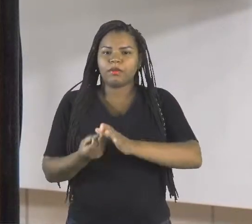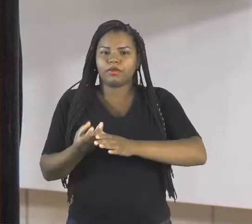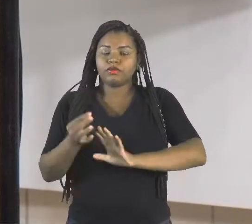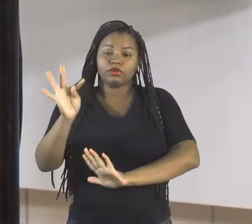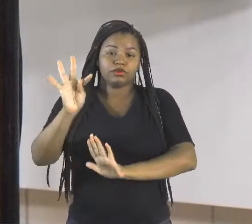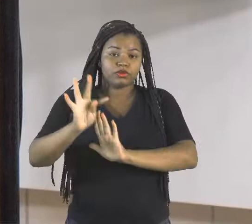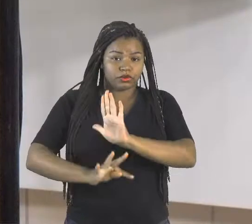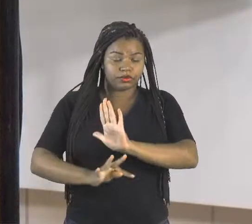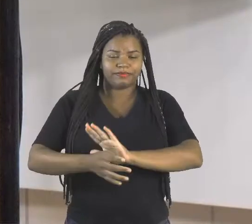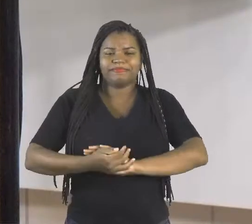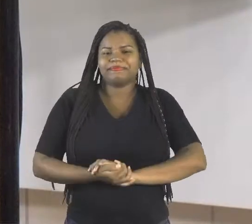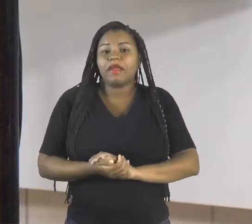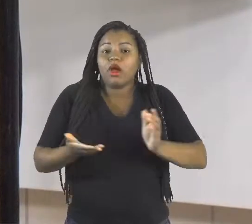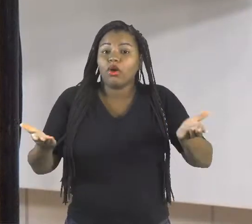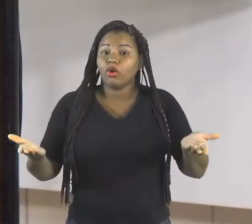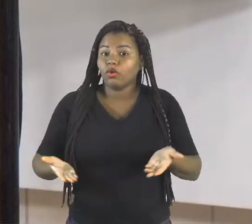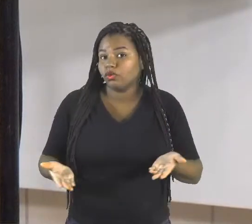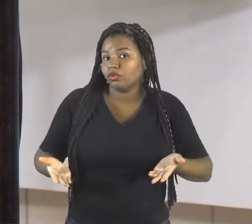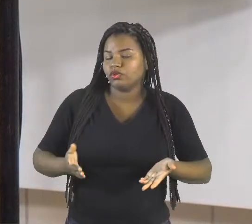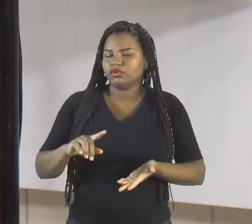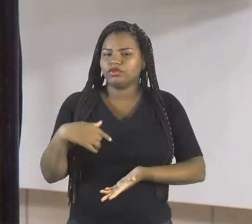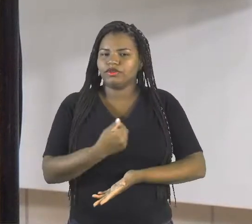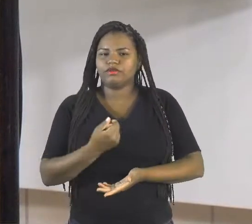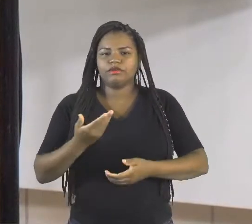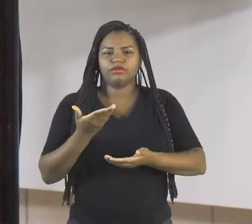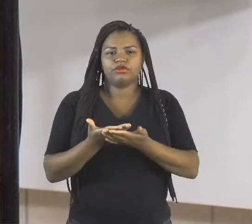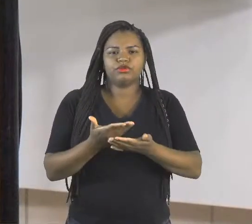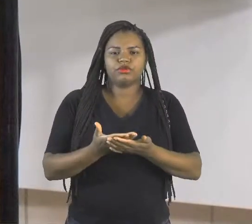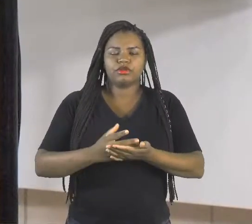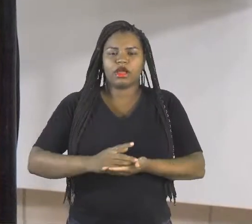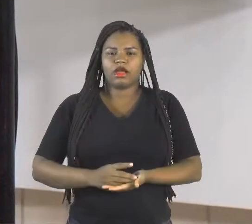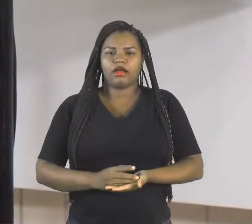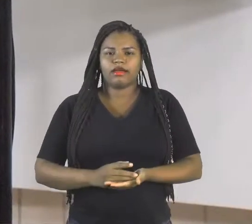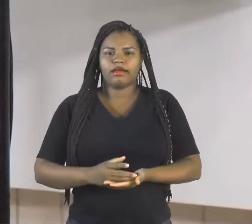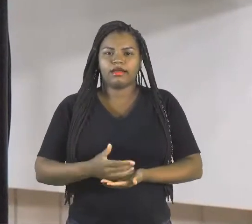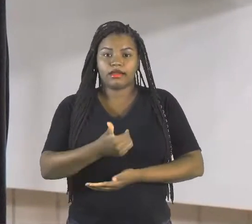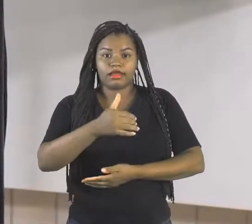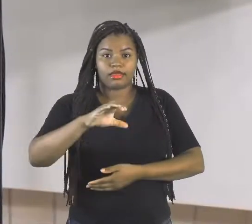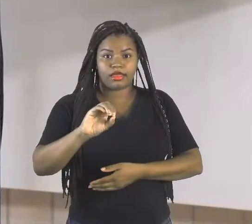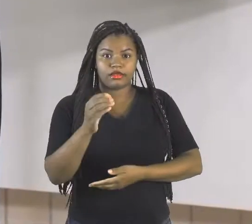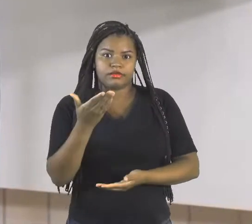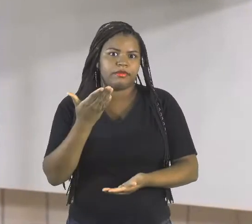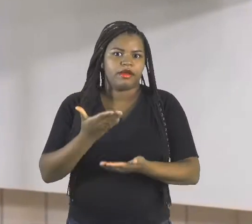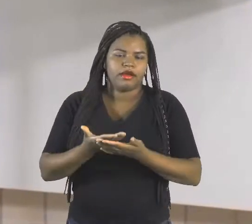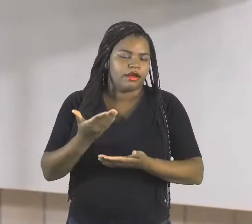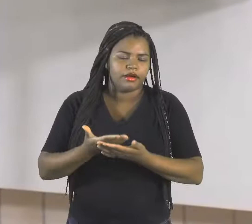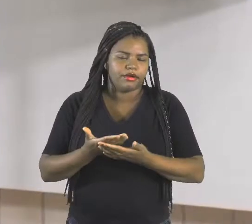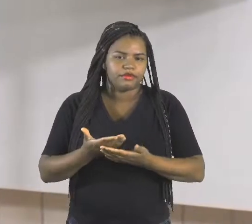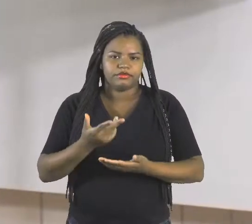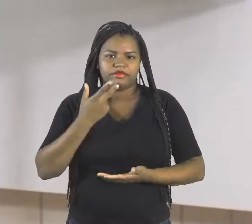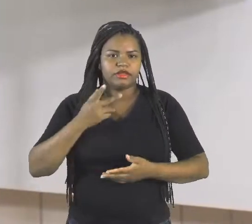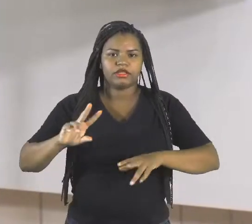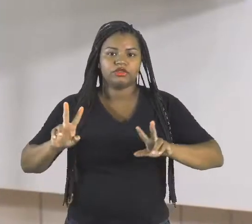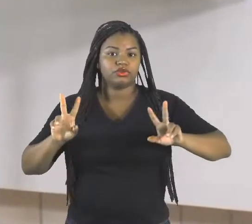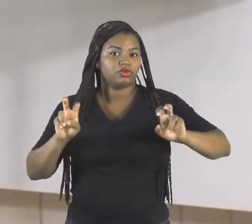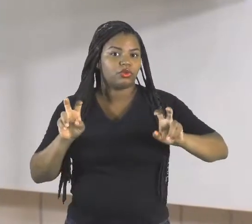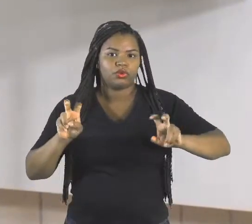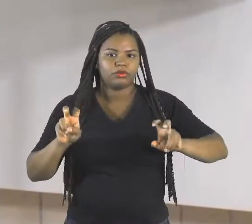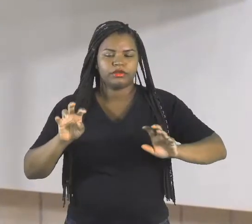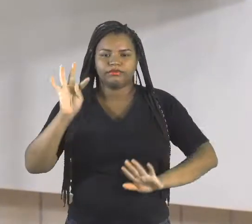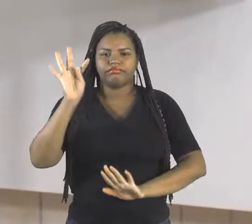Texto. E hoje nós vamos trabalhar o que na nossa décima aula? Nós vamos falar sobre texto